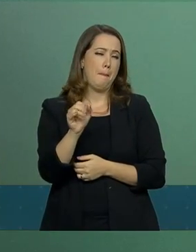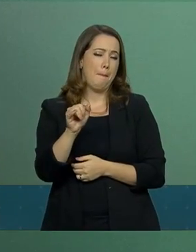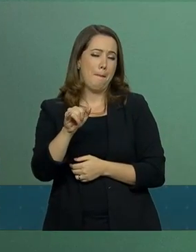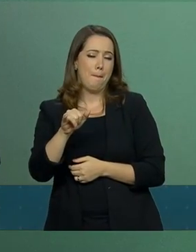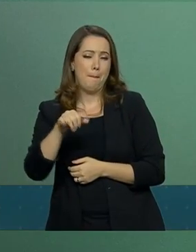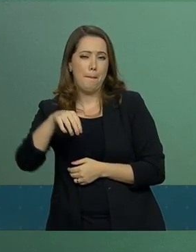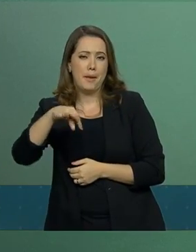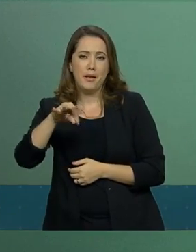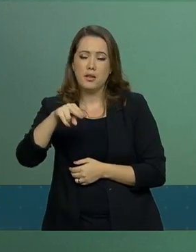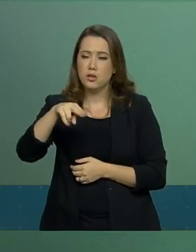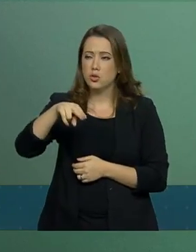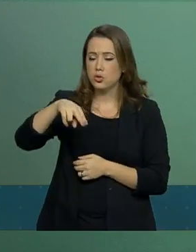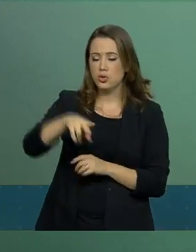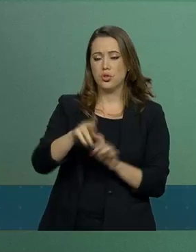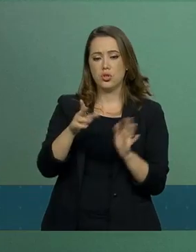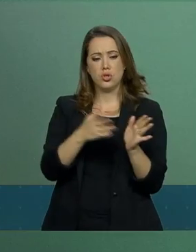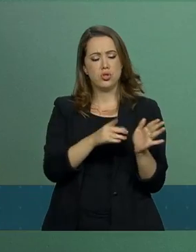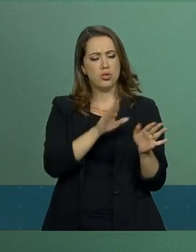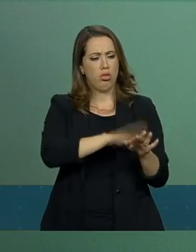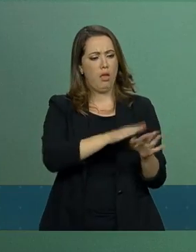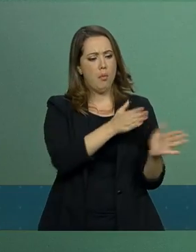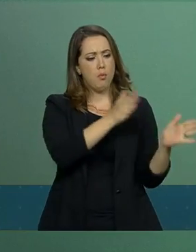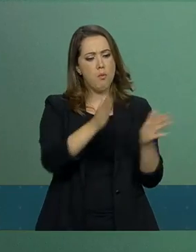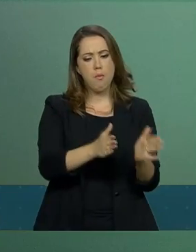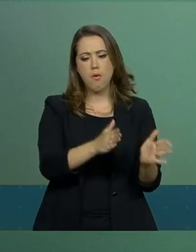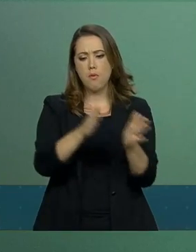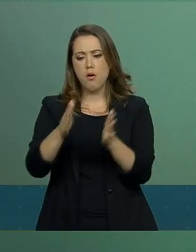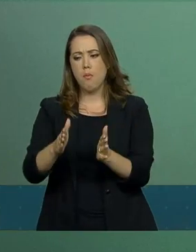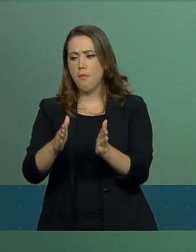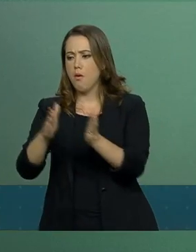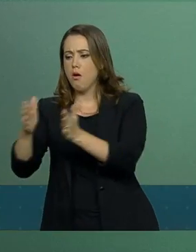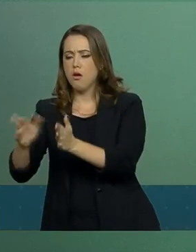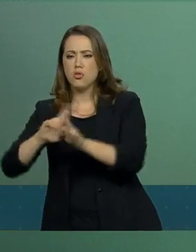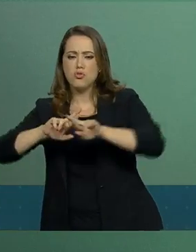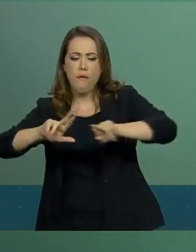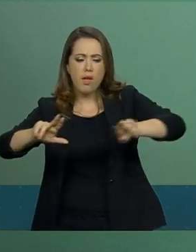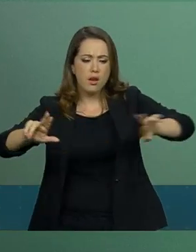posições e tempos distintos não merecem ser considerados.